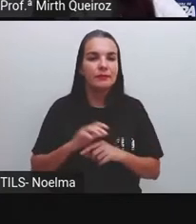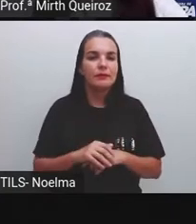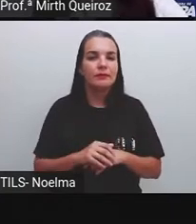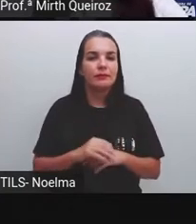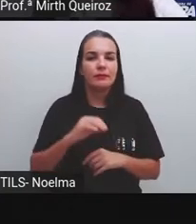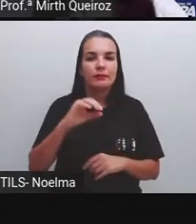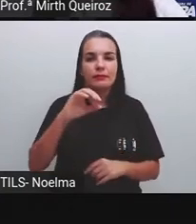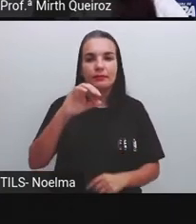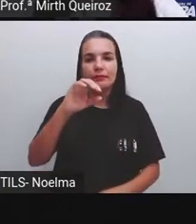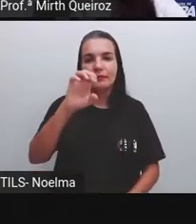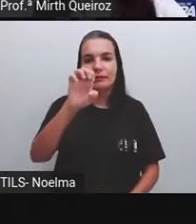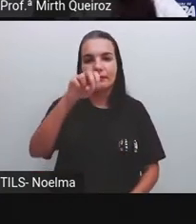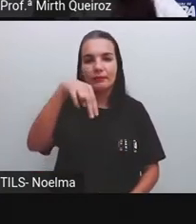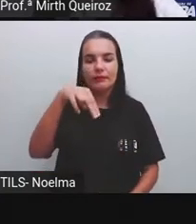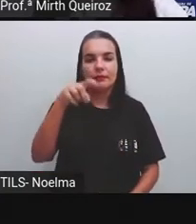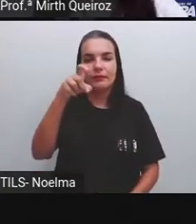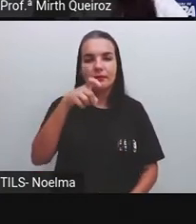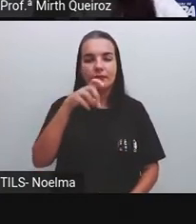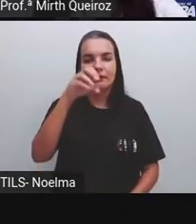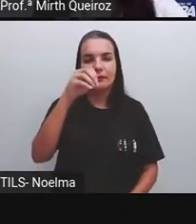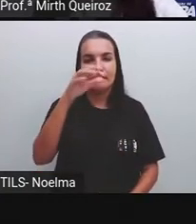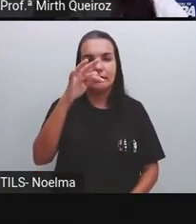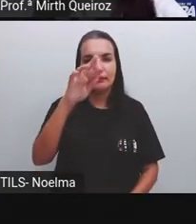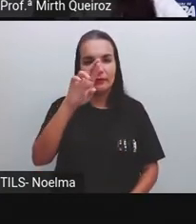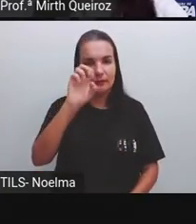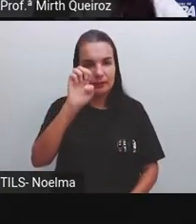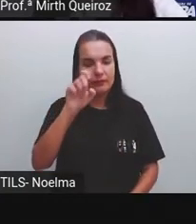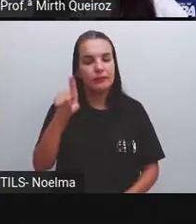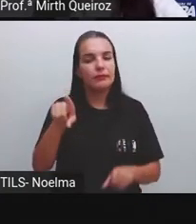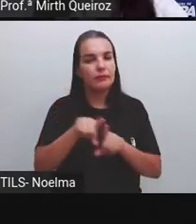dióxido de enxofre, que também é um gás prejudicial.